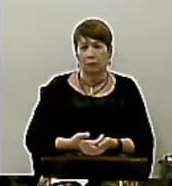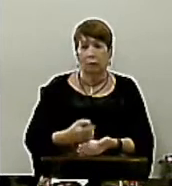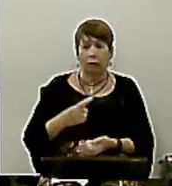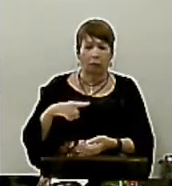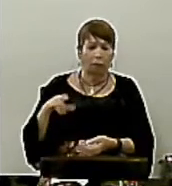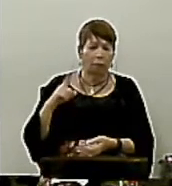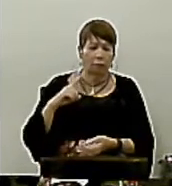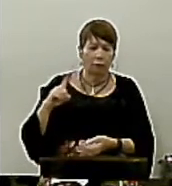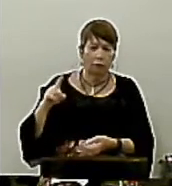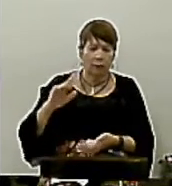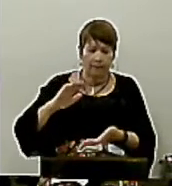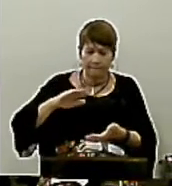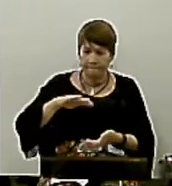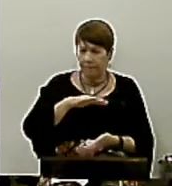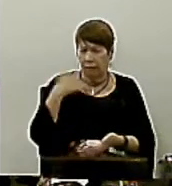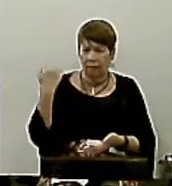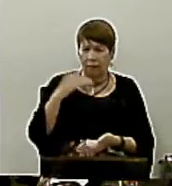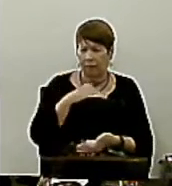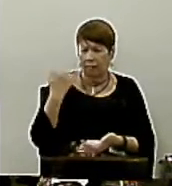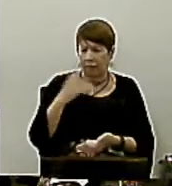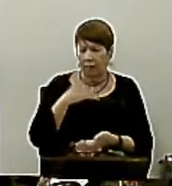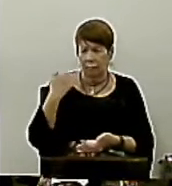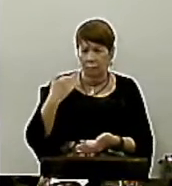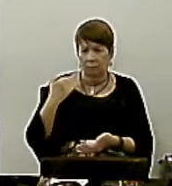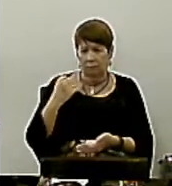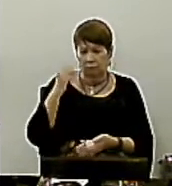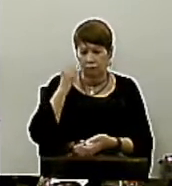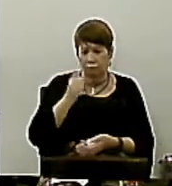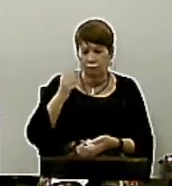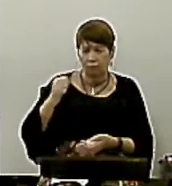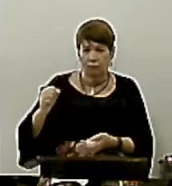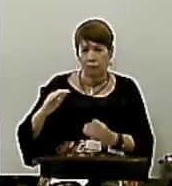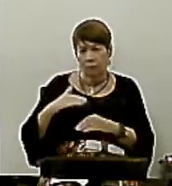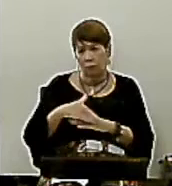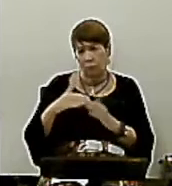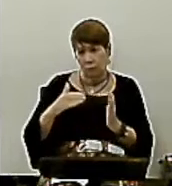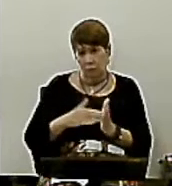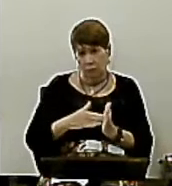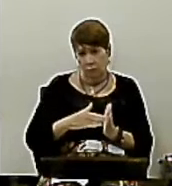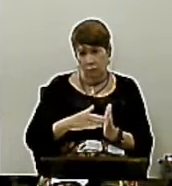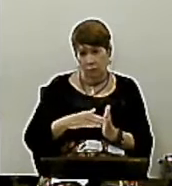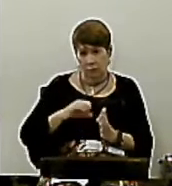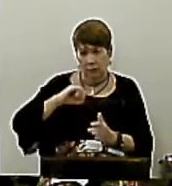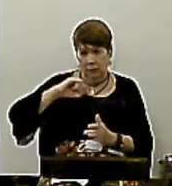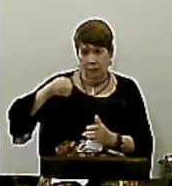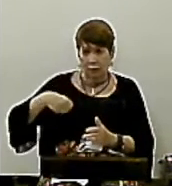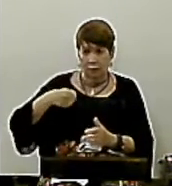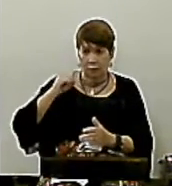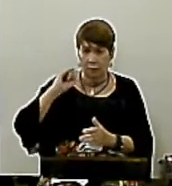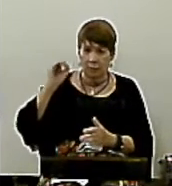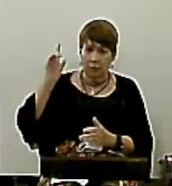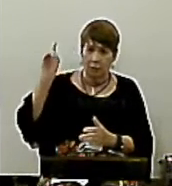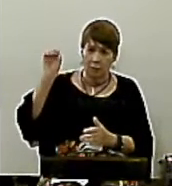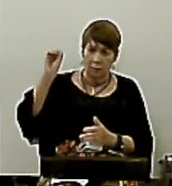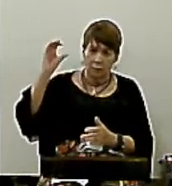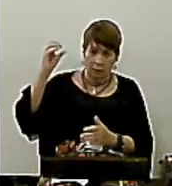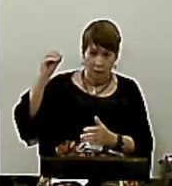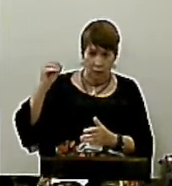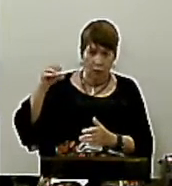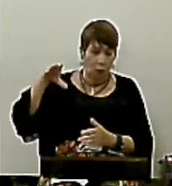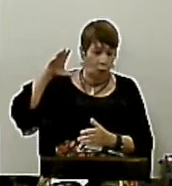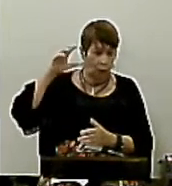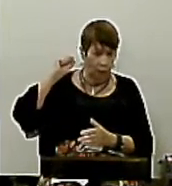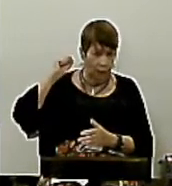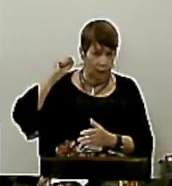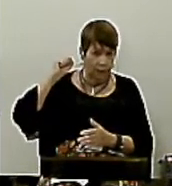mundo aqui Vai ficar nenhum E Gideão Ouviu aquilo E foi o que aconteceu